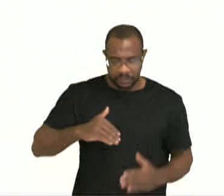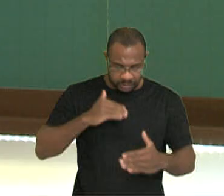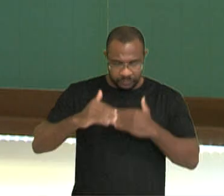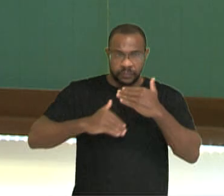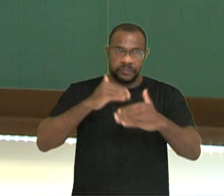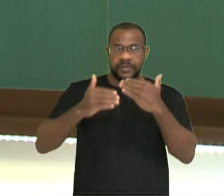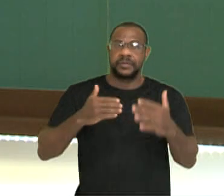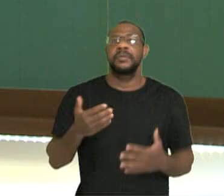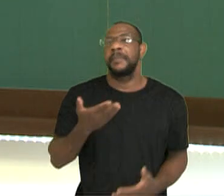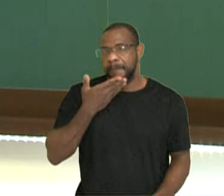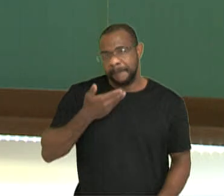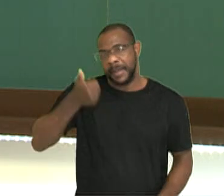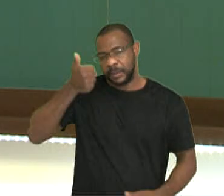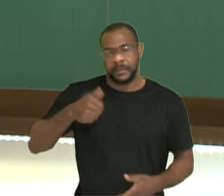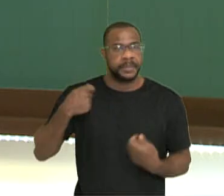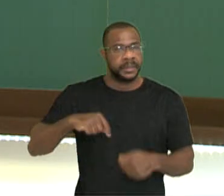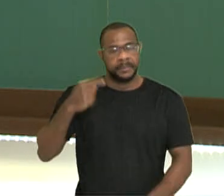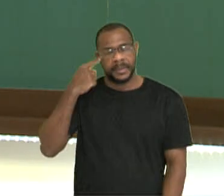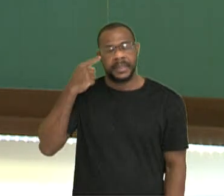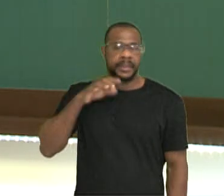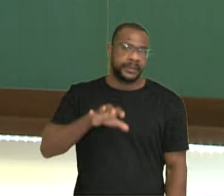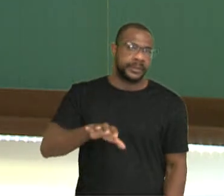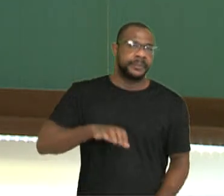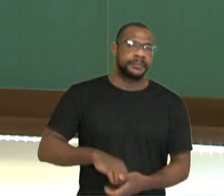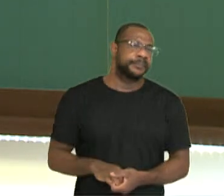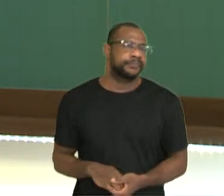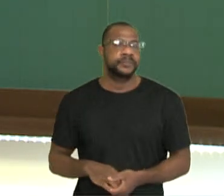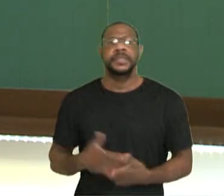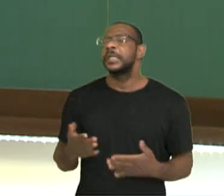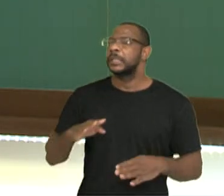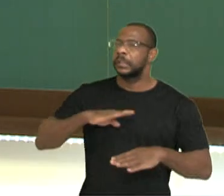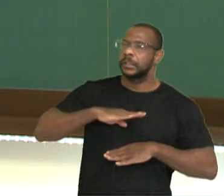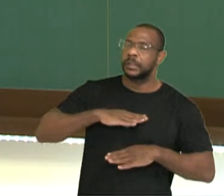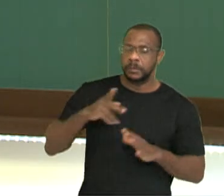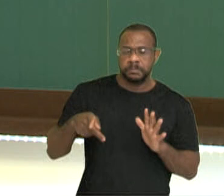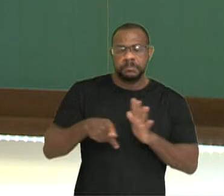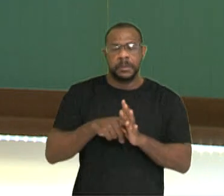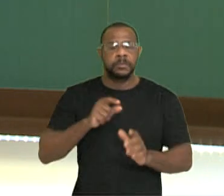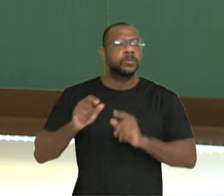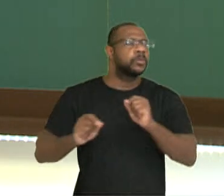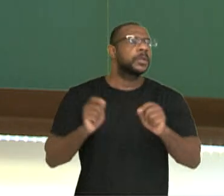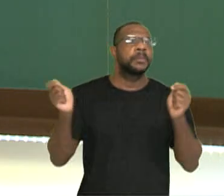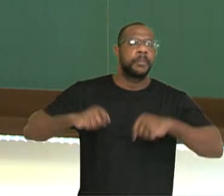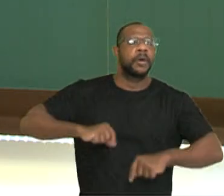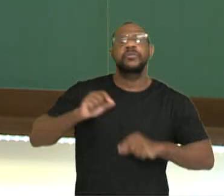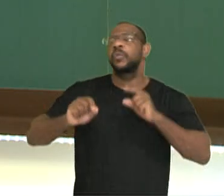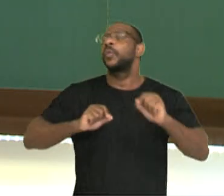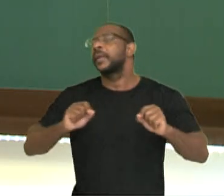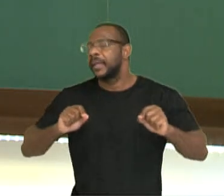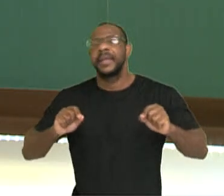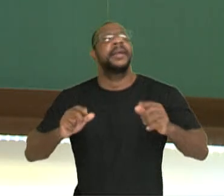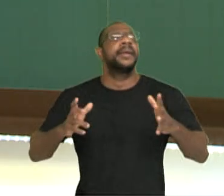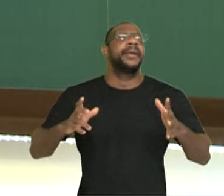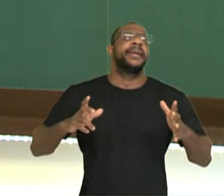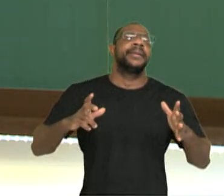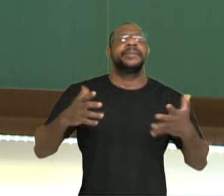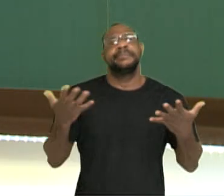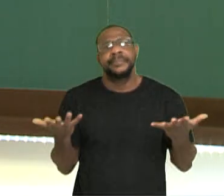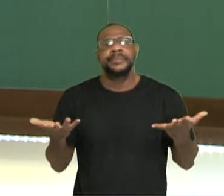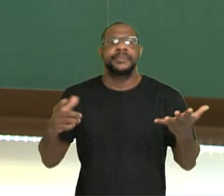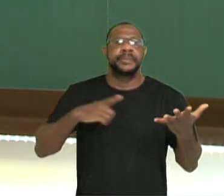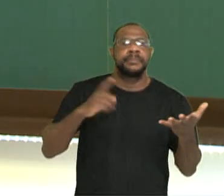mais elevados. É importante pensar nesse sentido. E uma situação específica que pode levar ou desencadear